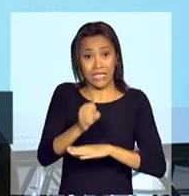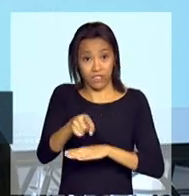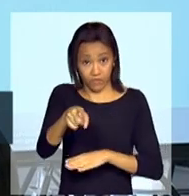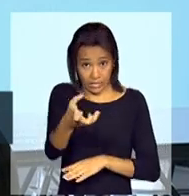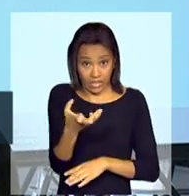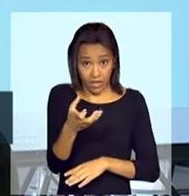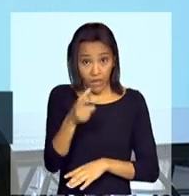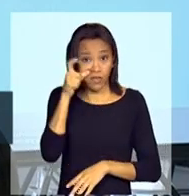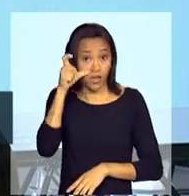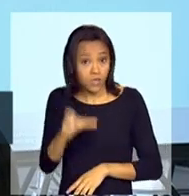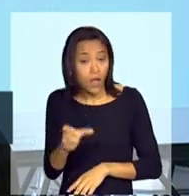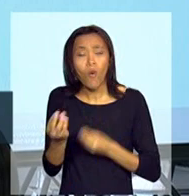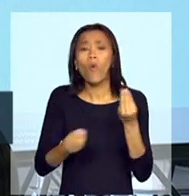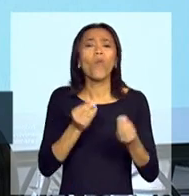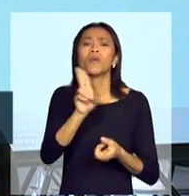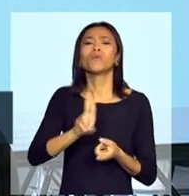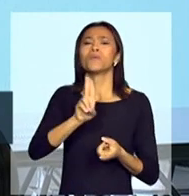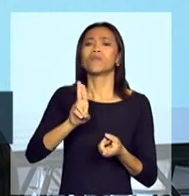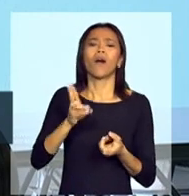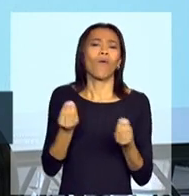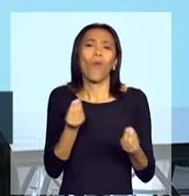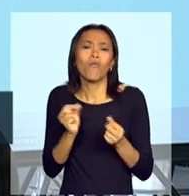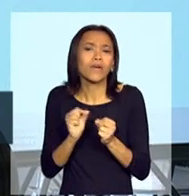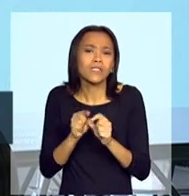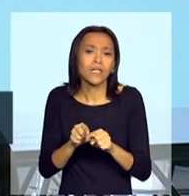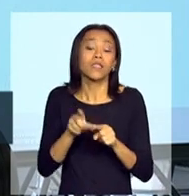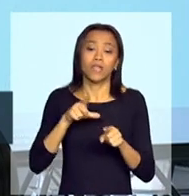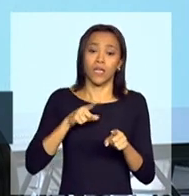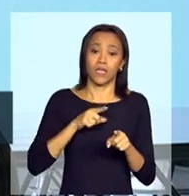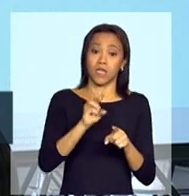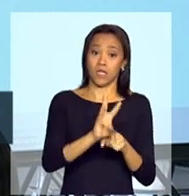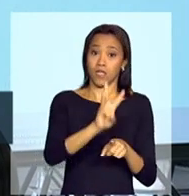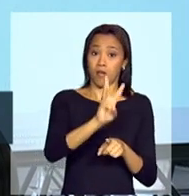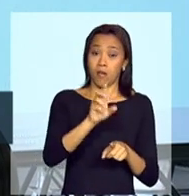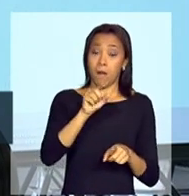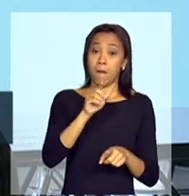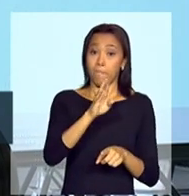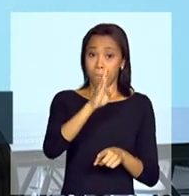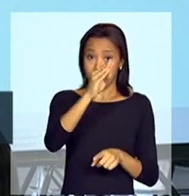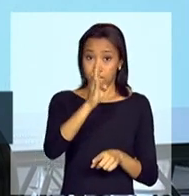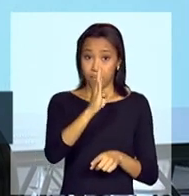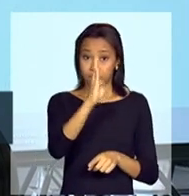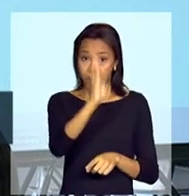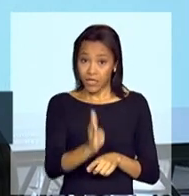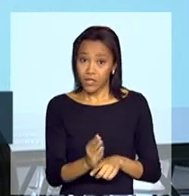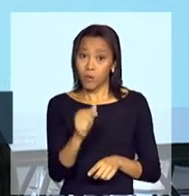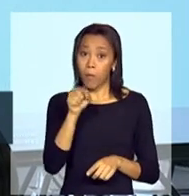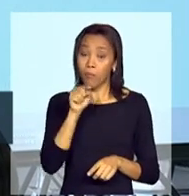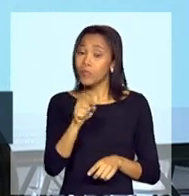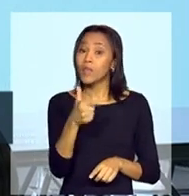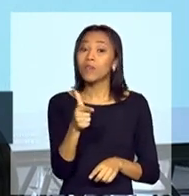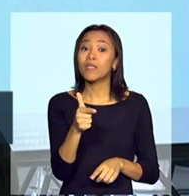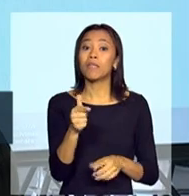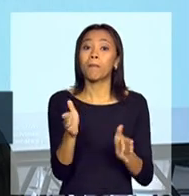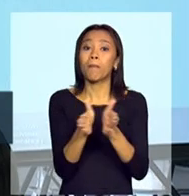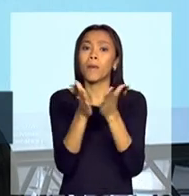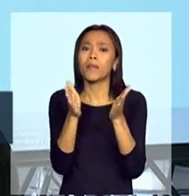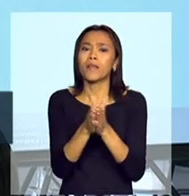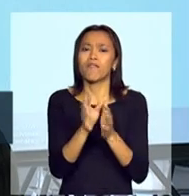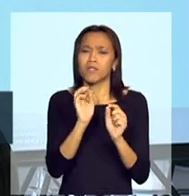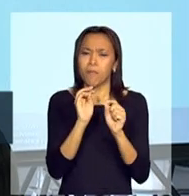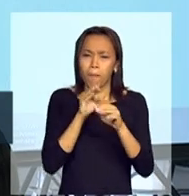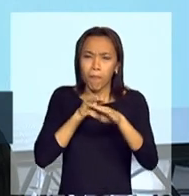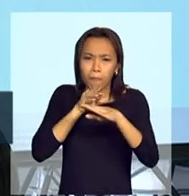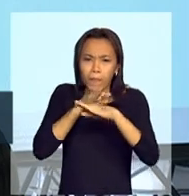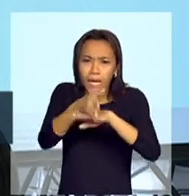interesse em saber como é que funciona, tem aqui, brasilsemmiséria.gov.br, que é o Brasil Sem Miséria no seu município. Você entra